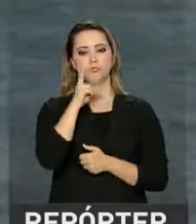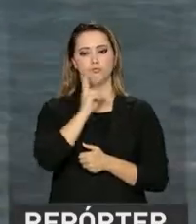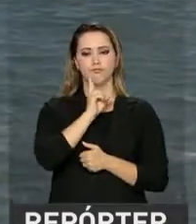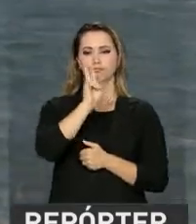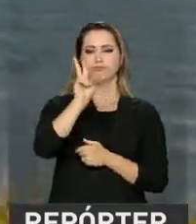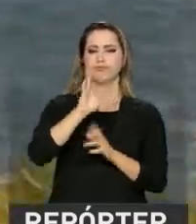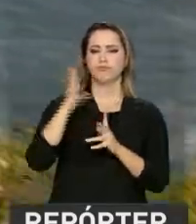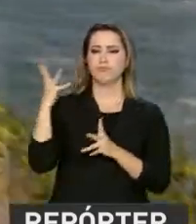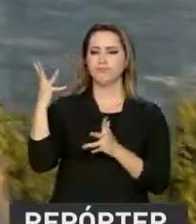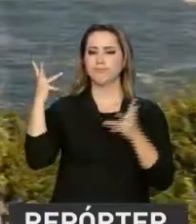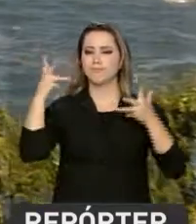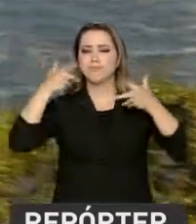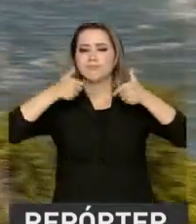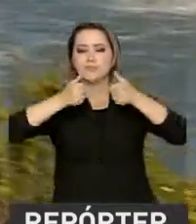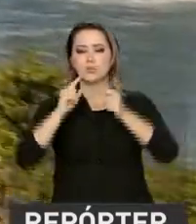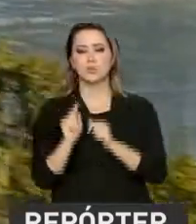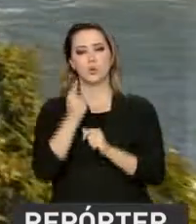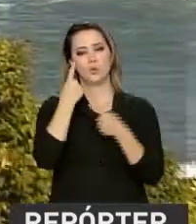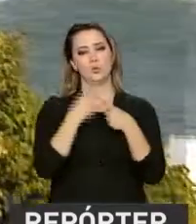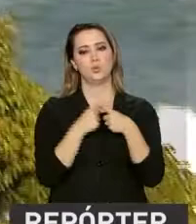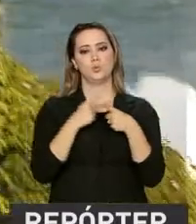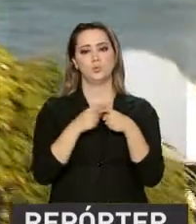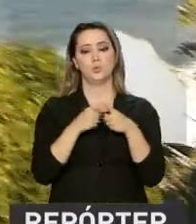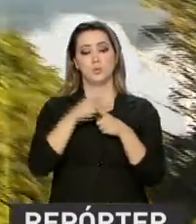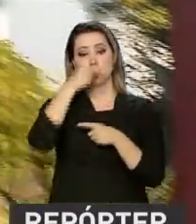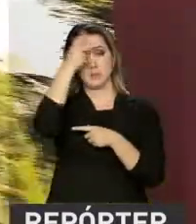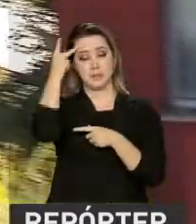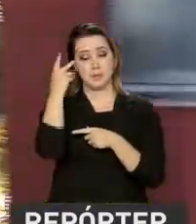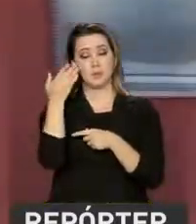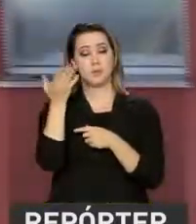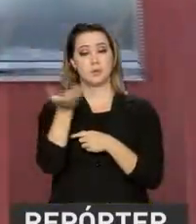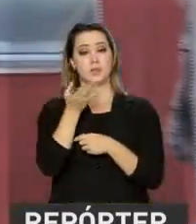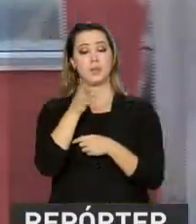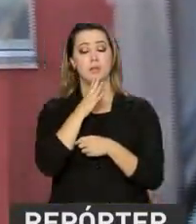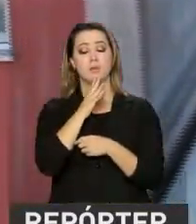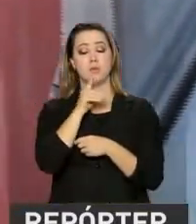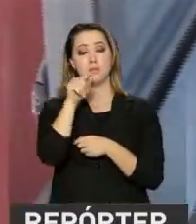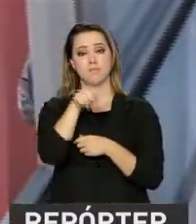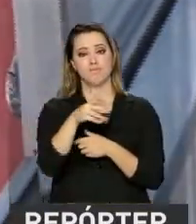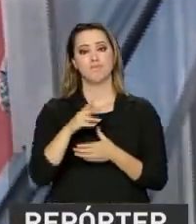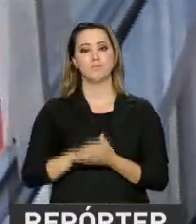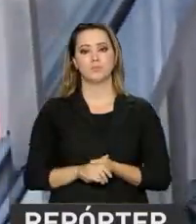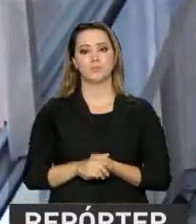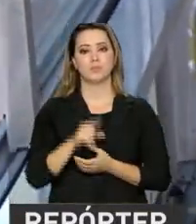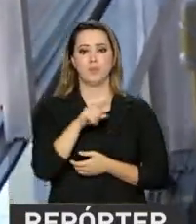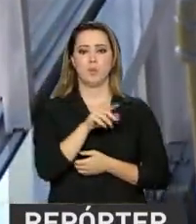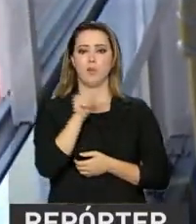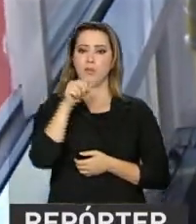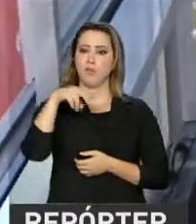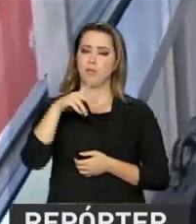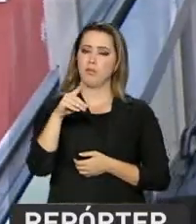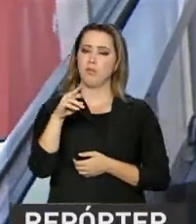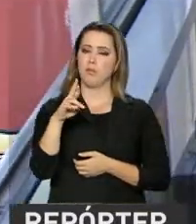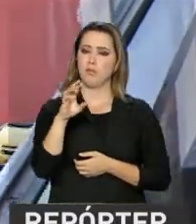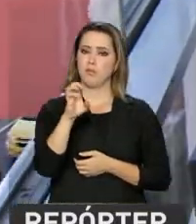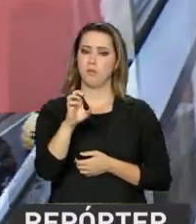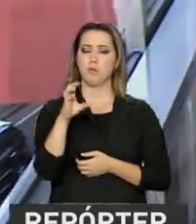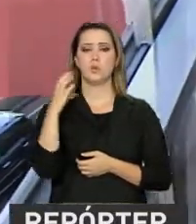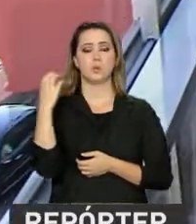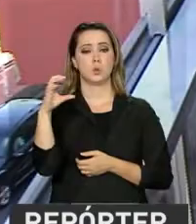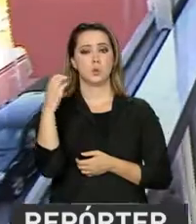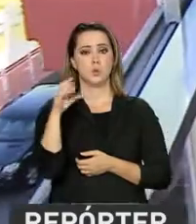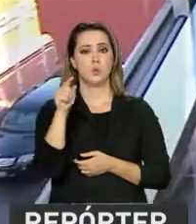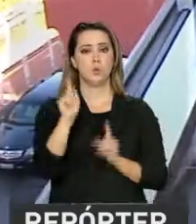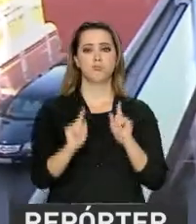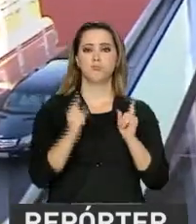privilegiada é apenas um dos motivos que atrai os gringos à cidade maravilhosa. Andrés veio da Colômbia para curtir o carnaval,